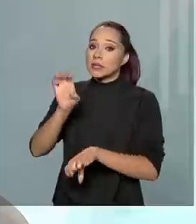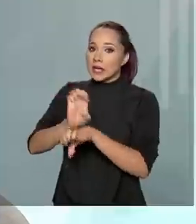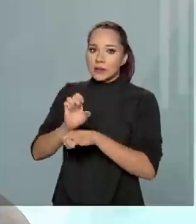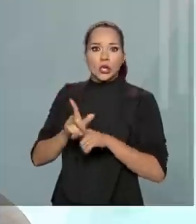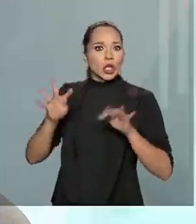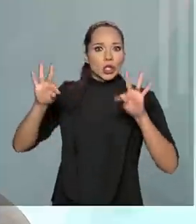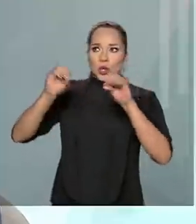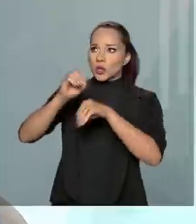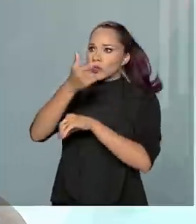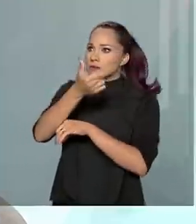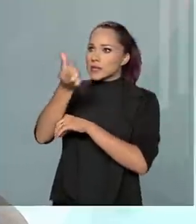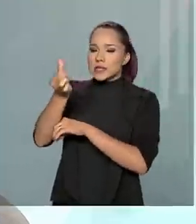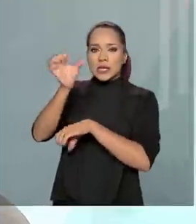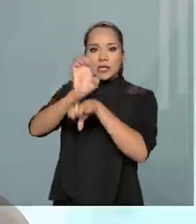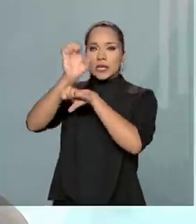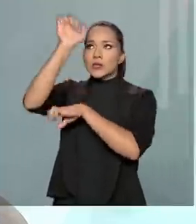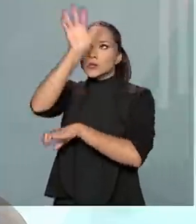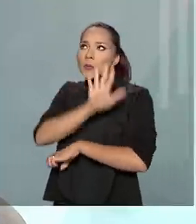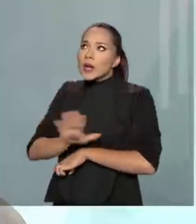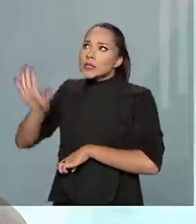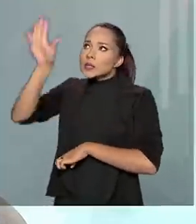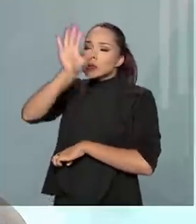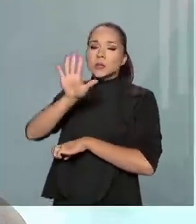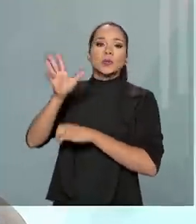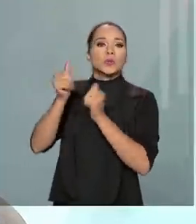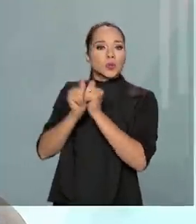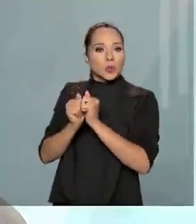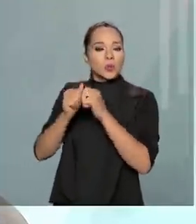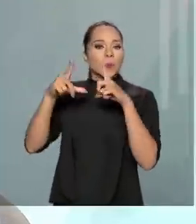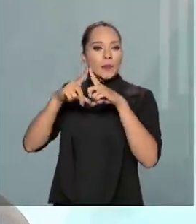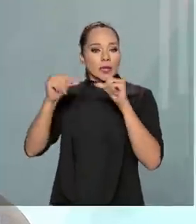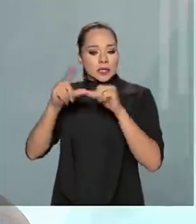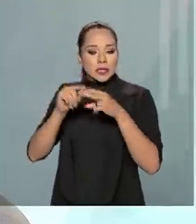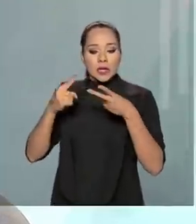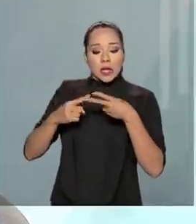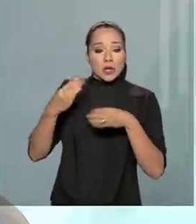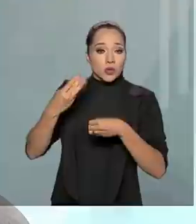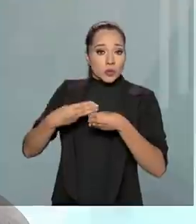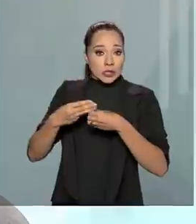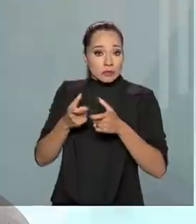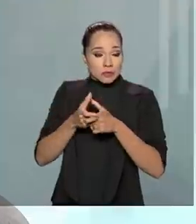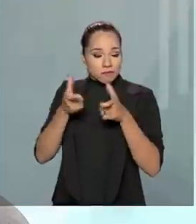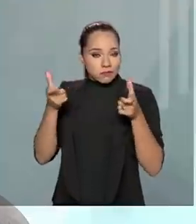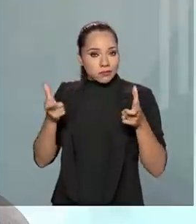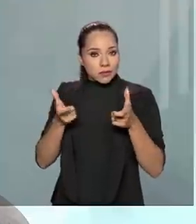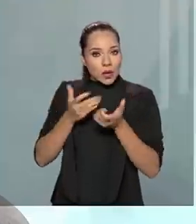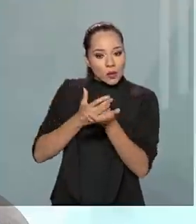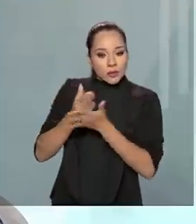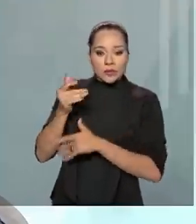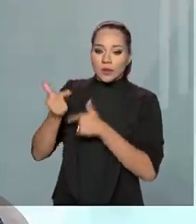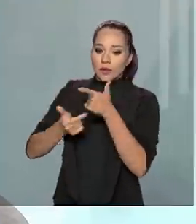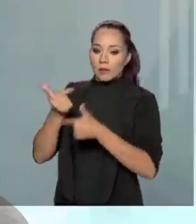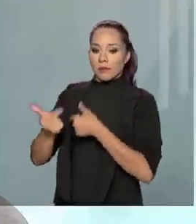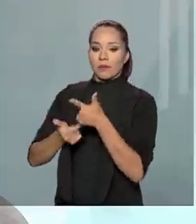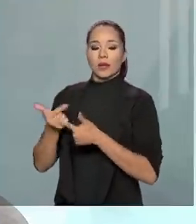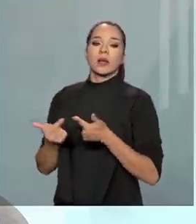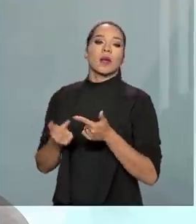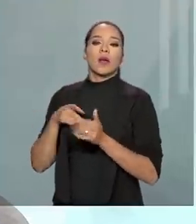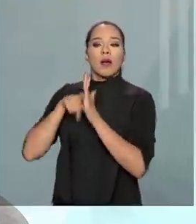todos os 26 estados da federação, Distrito Federal, mais os municípios maiores e a partir daí passamos a trabalhar numa